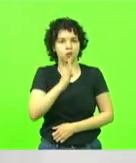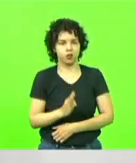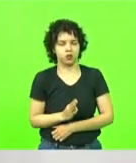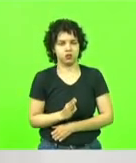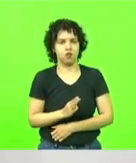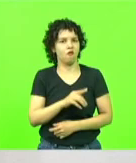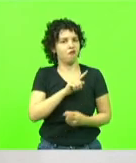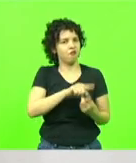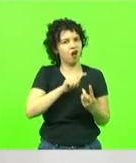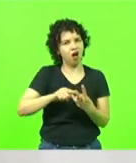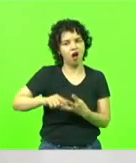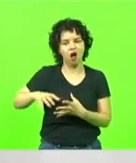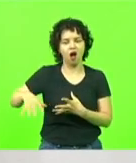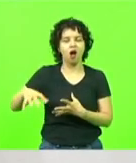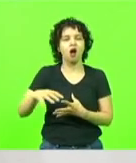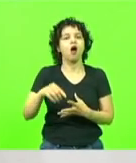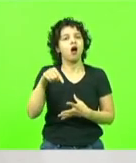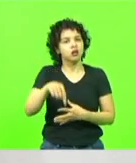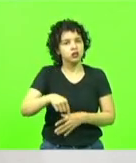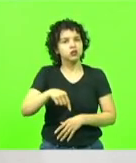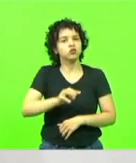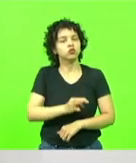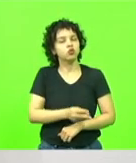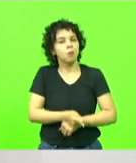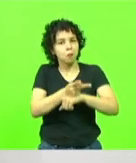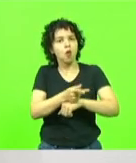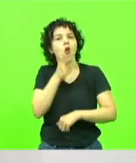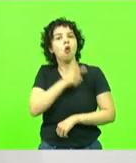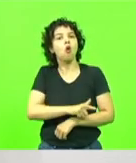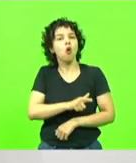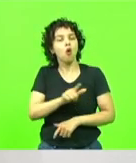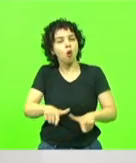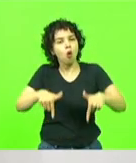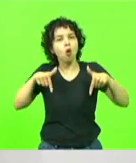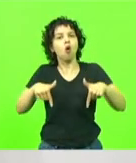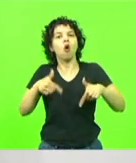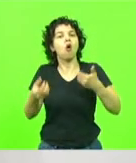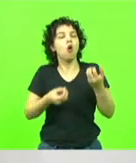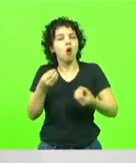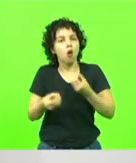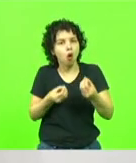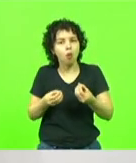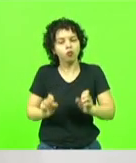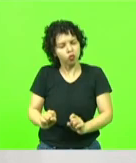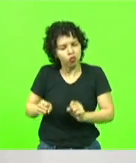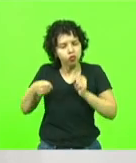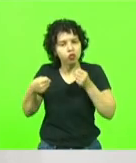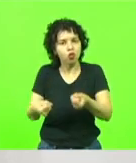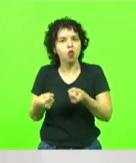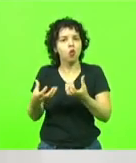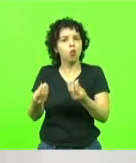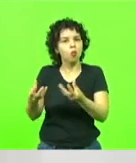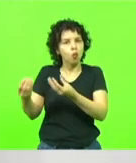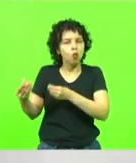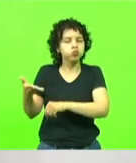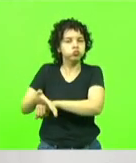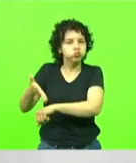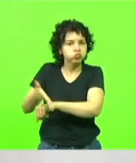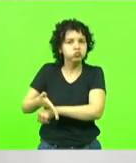título foi conquistado com o esforço de vários de seus integrantes da segurança pública, que,